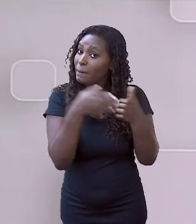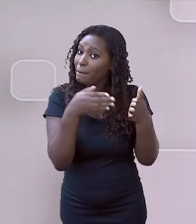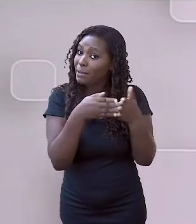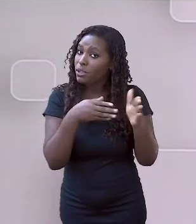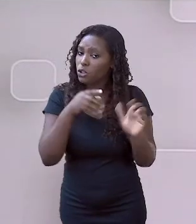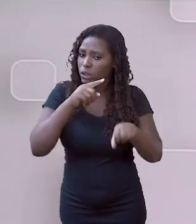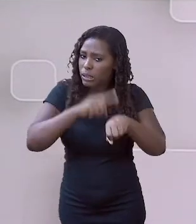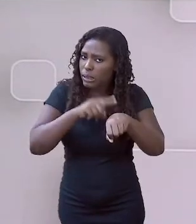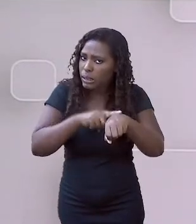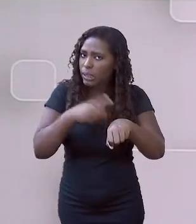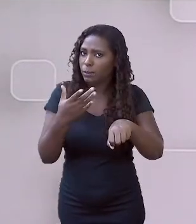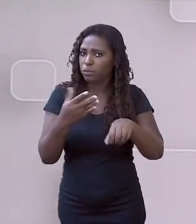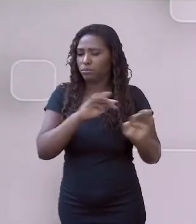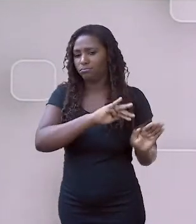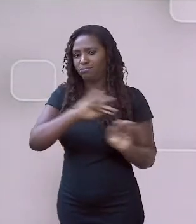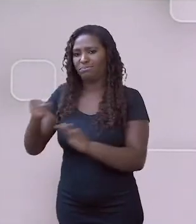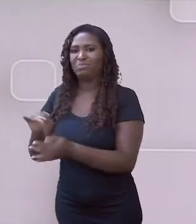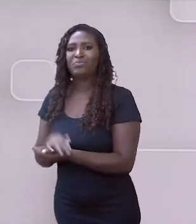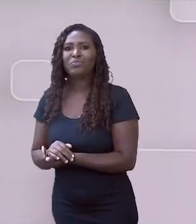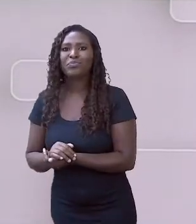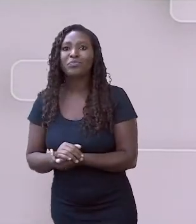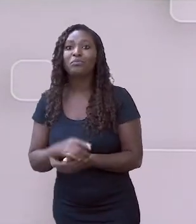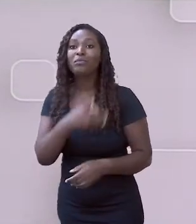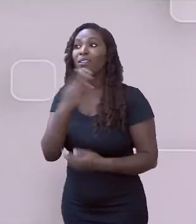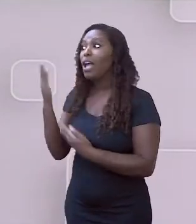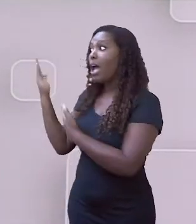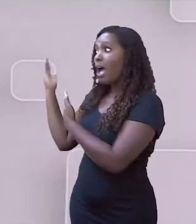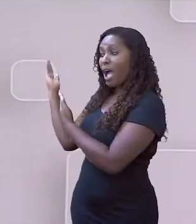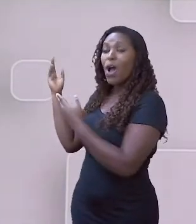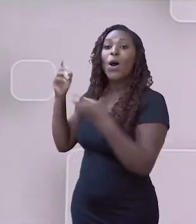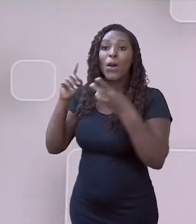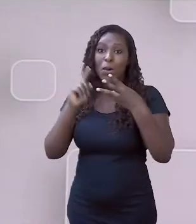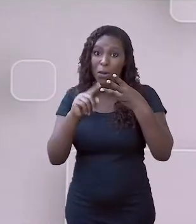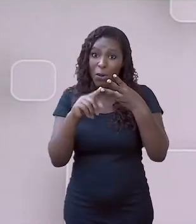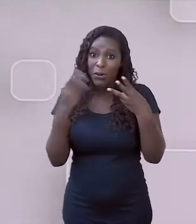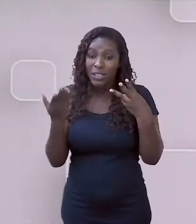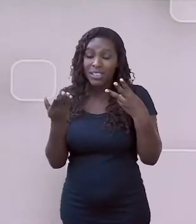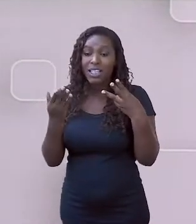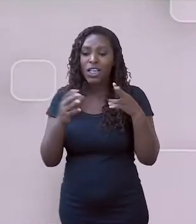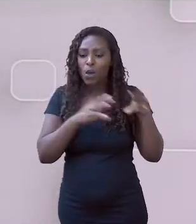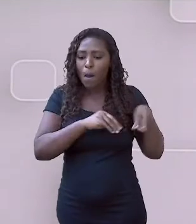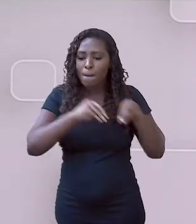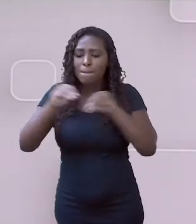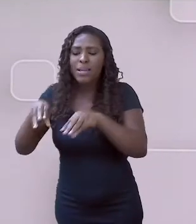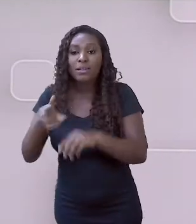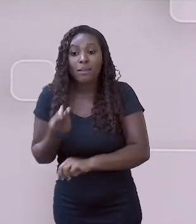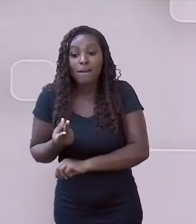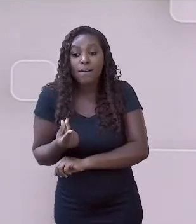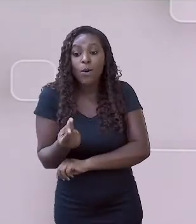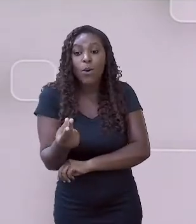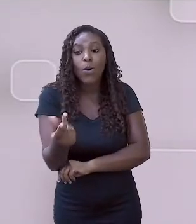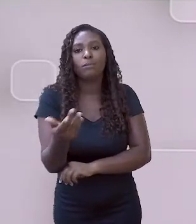Migração permanente. Bye, bye, estou indo, não volto. É.